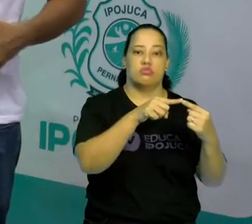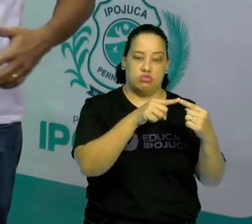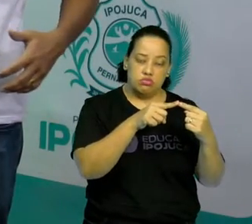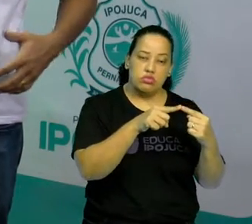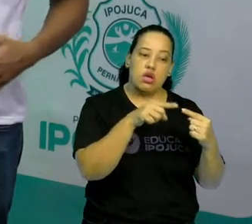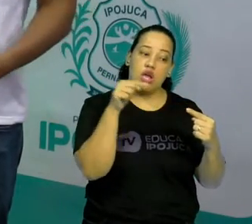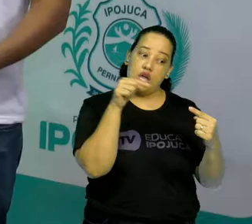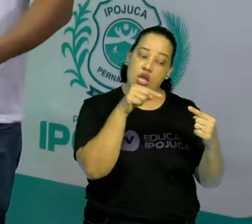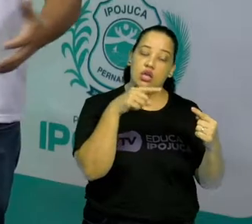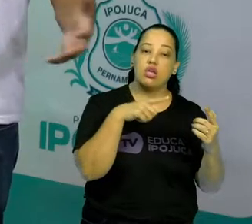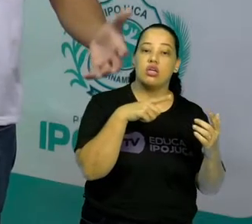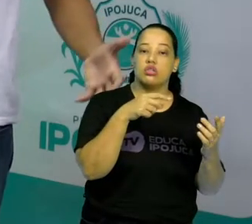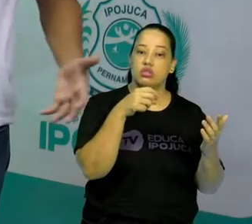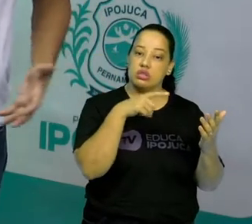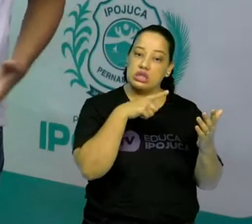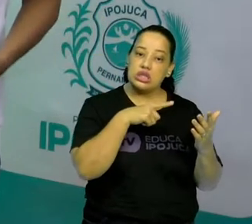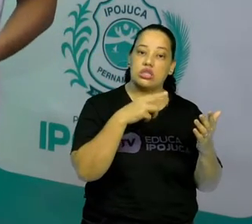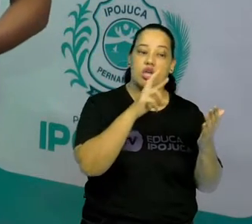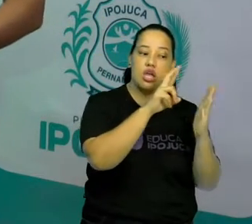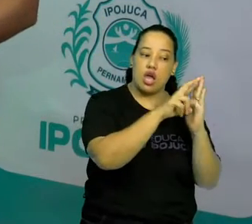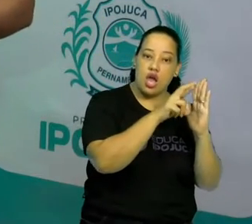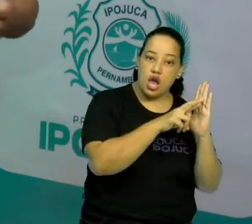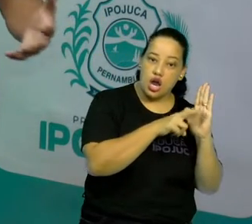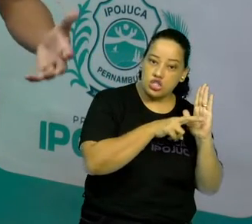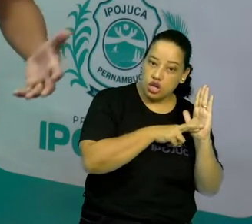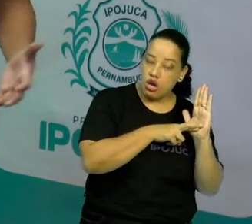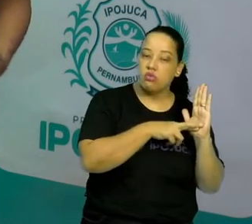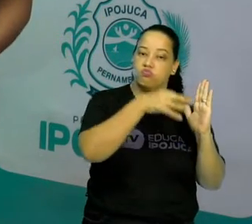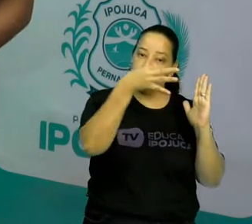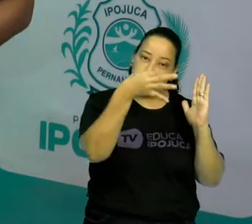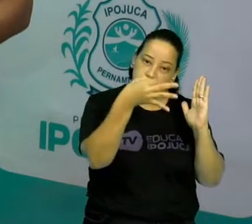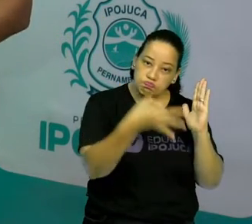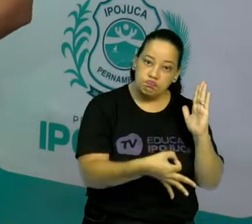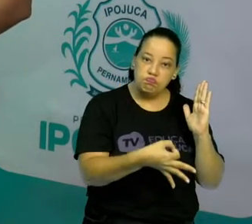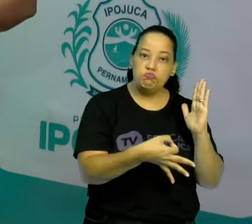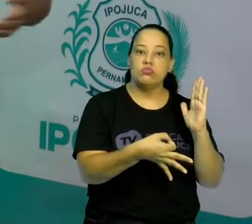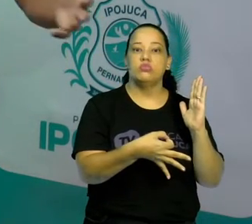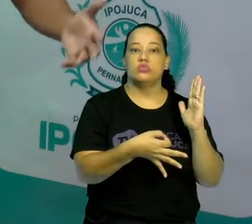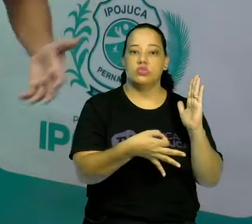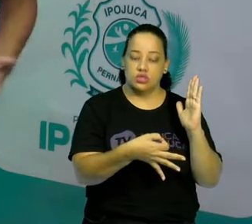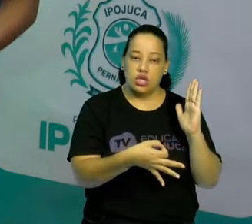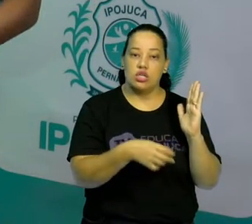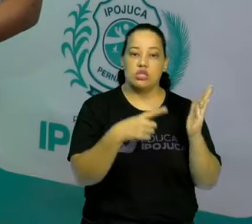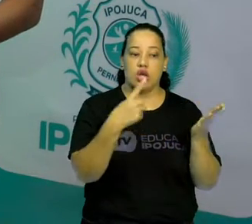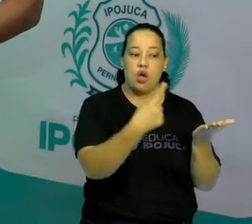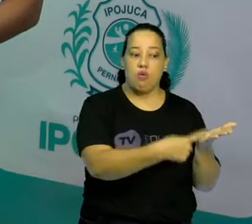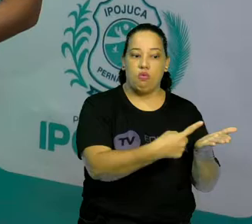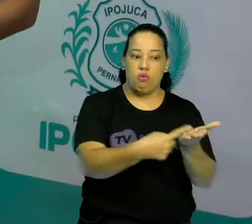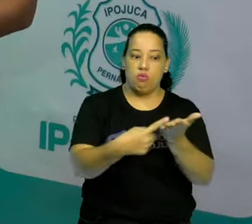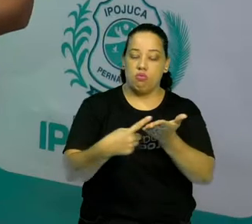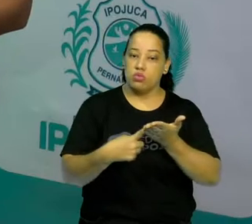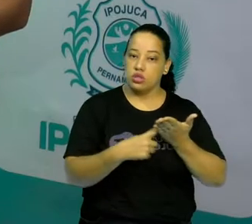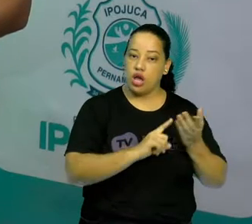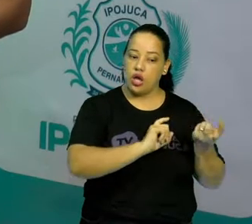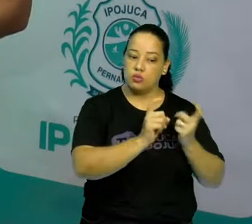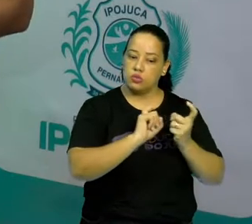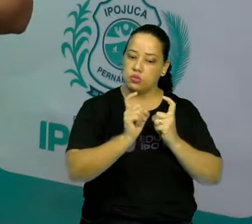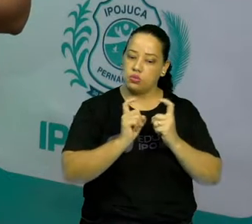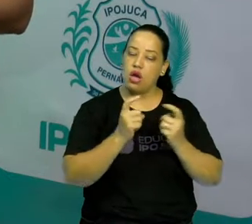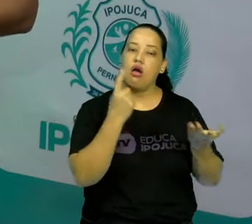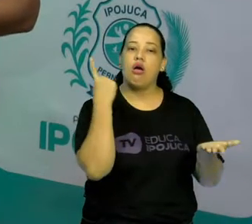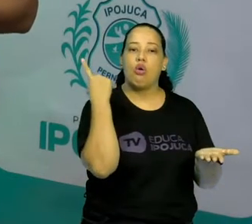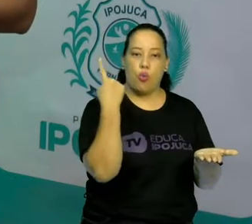jogo vai ter suas regras definidas, determinadas pelos seus participantes.